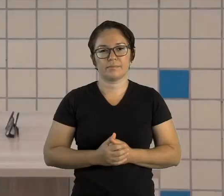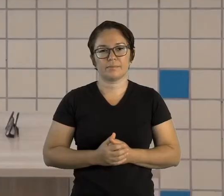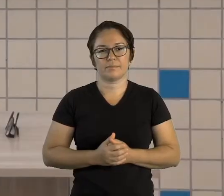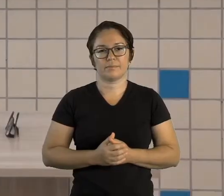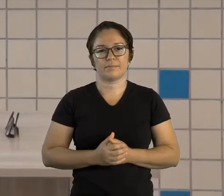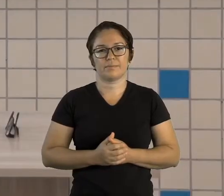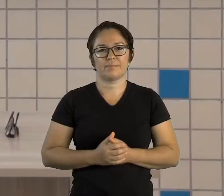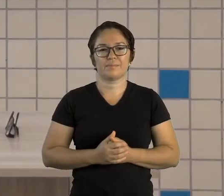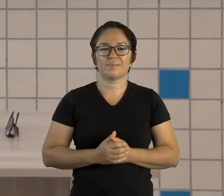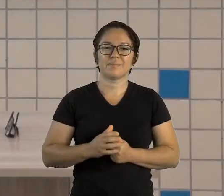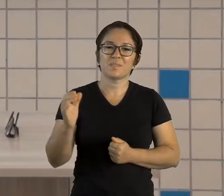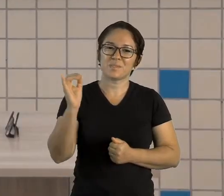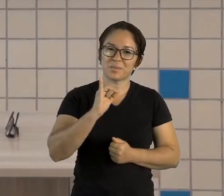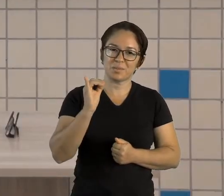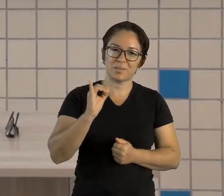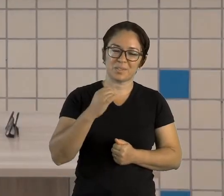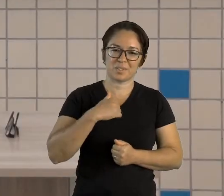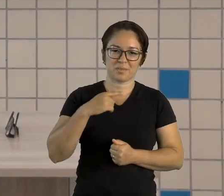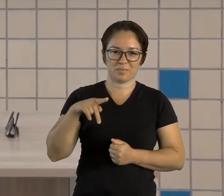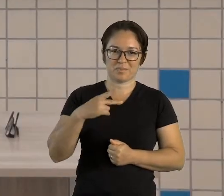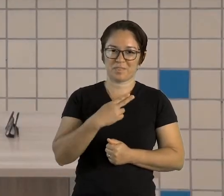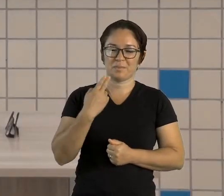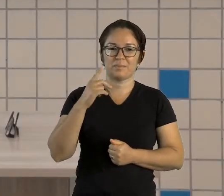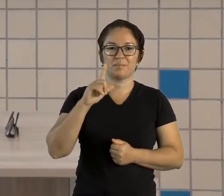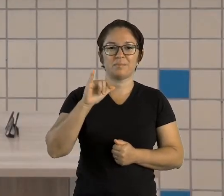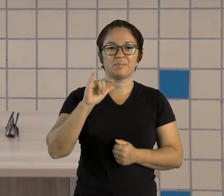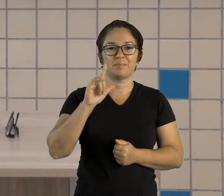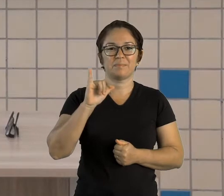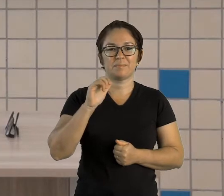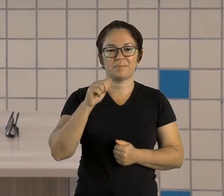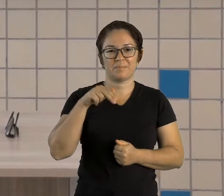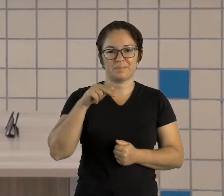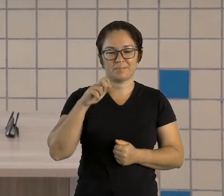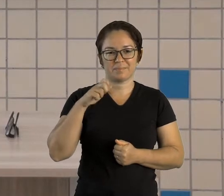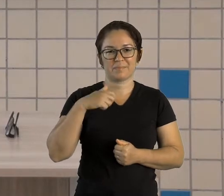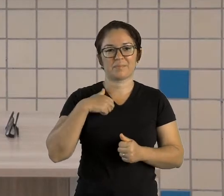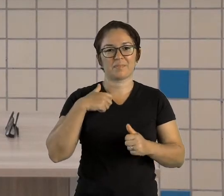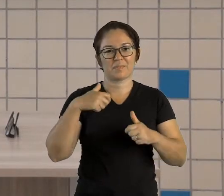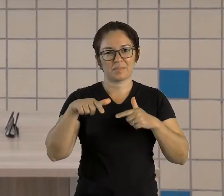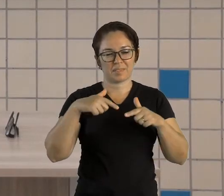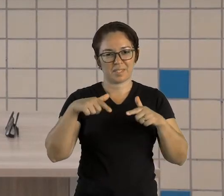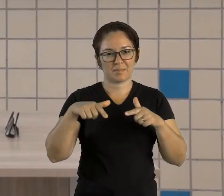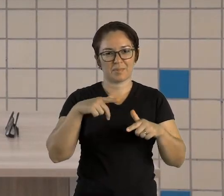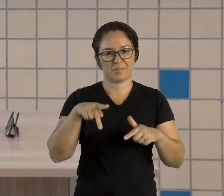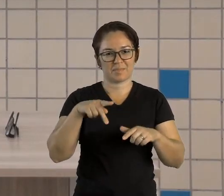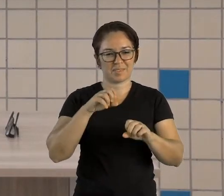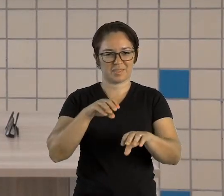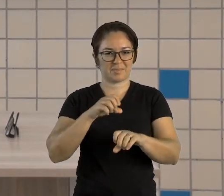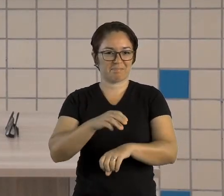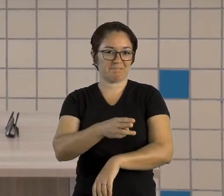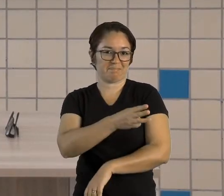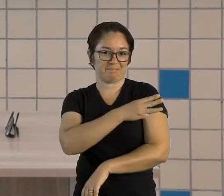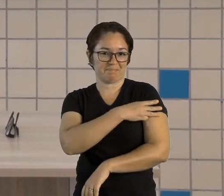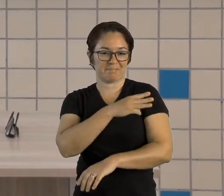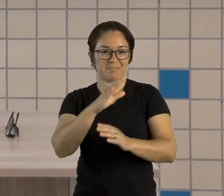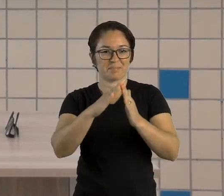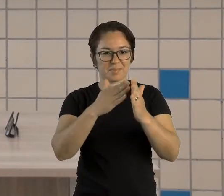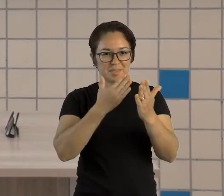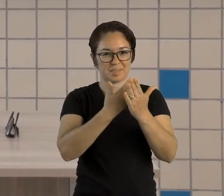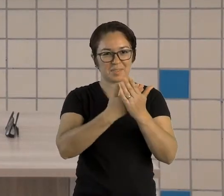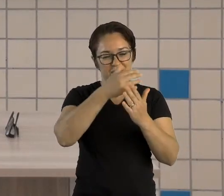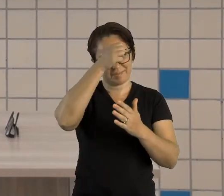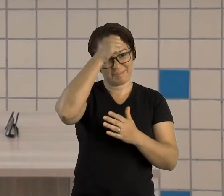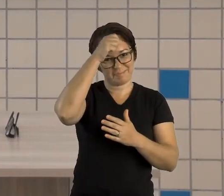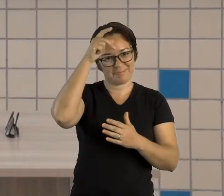Olá, sou a professora Liliane, estou como professora do terceiro ano da Escola Municipal Monteiro Lobato.